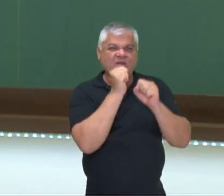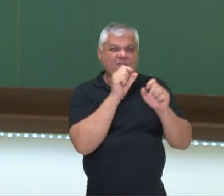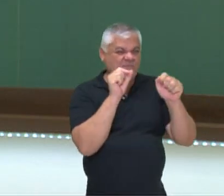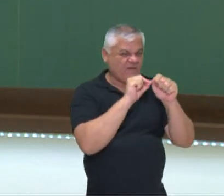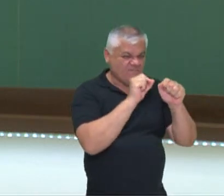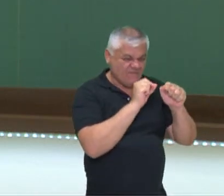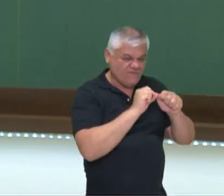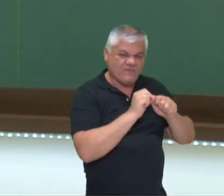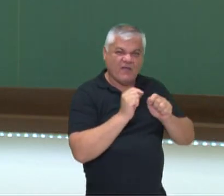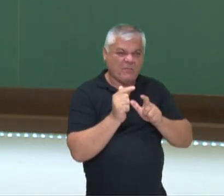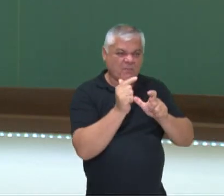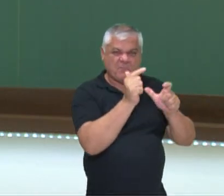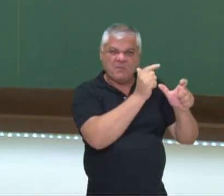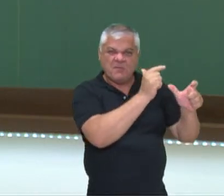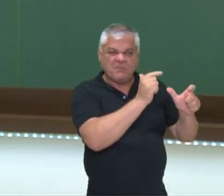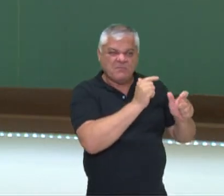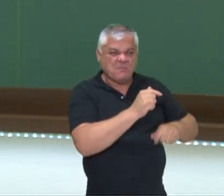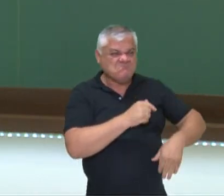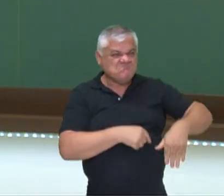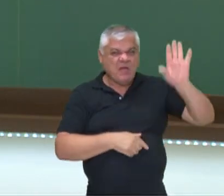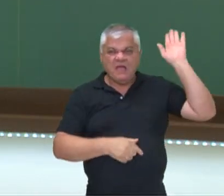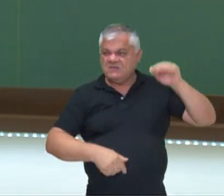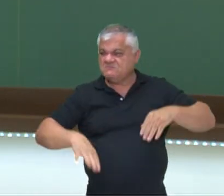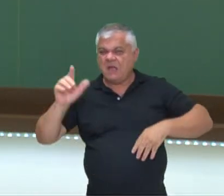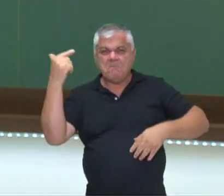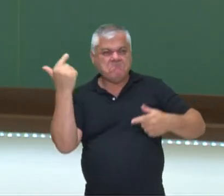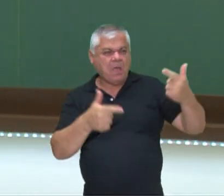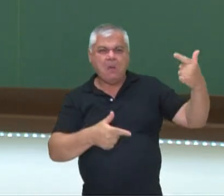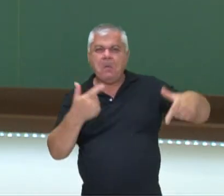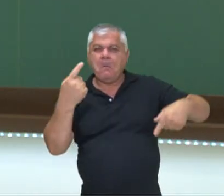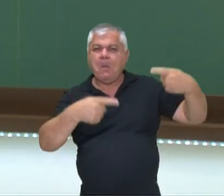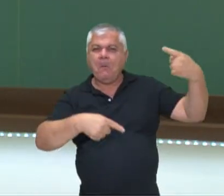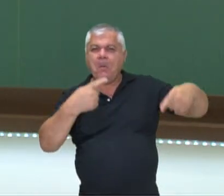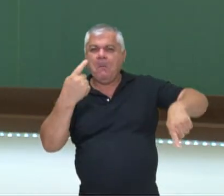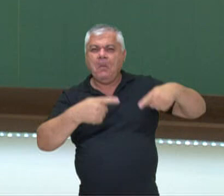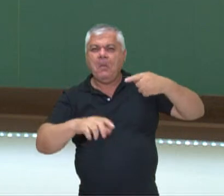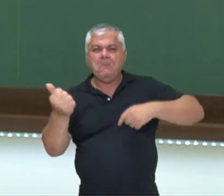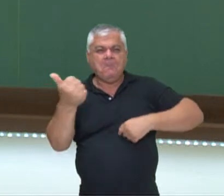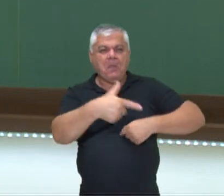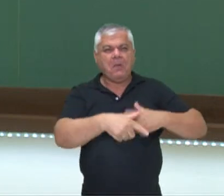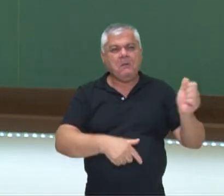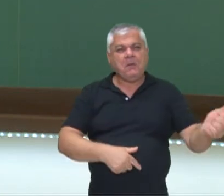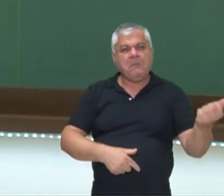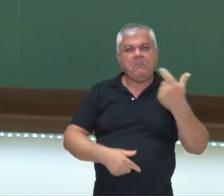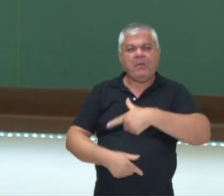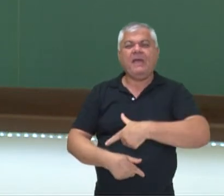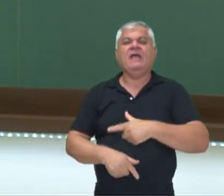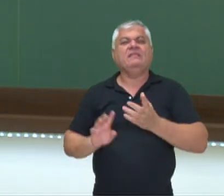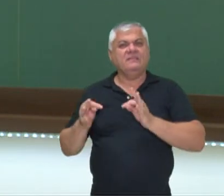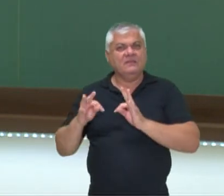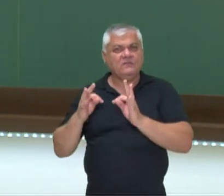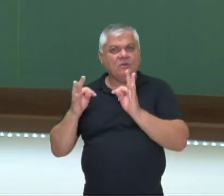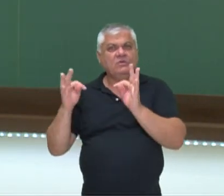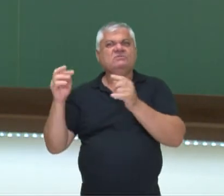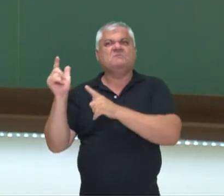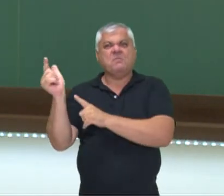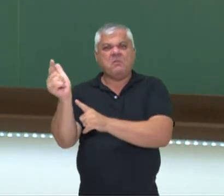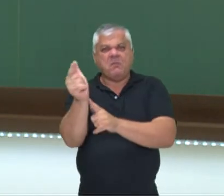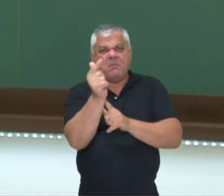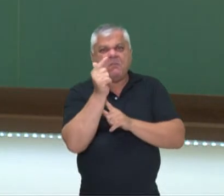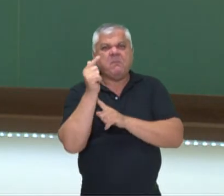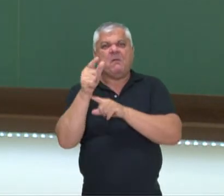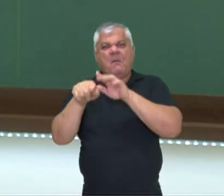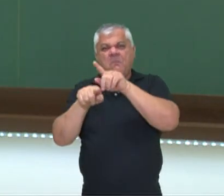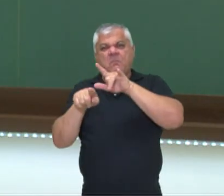quem podia mais, tinha mais e infelizmente desenvolvendo muita tecnologia e muitas armas de extermínio em